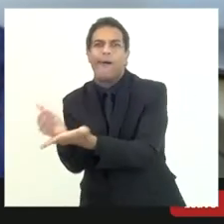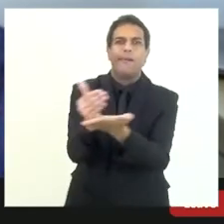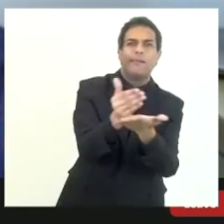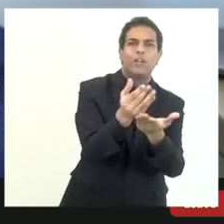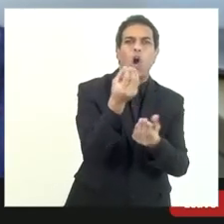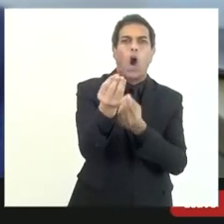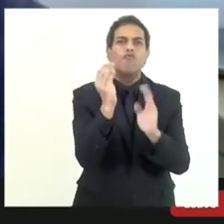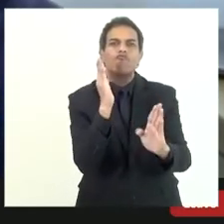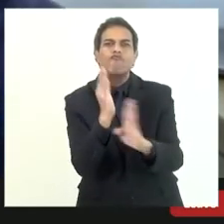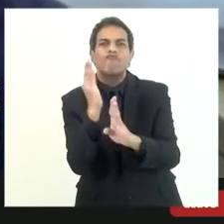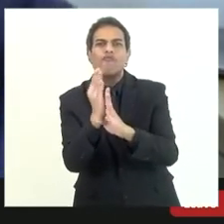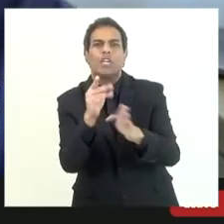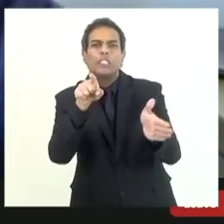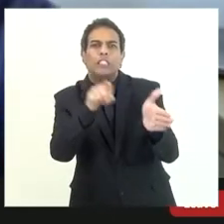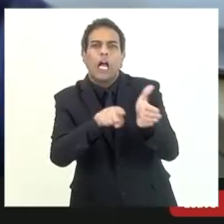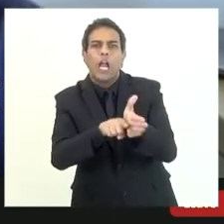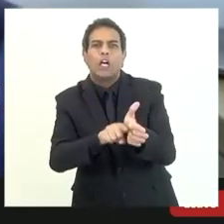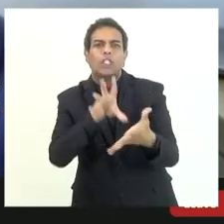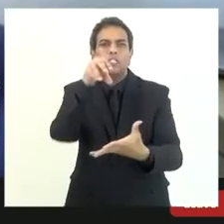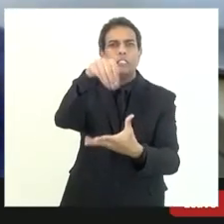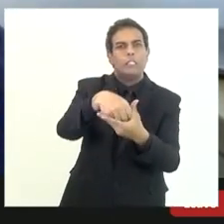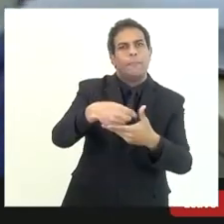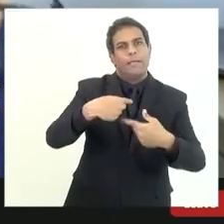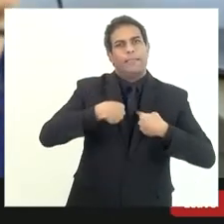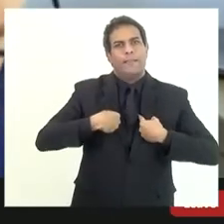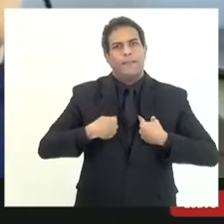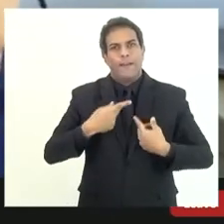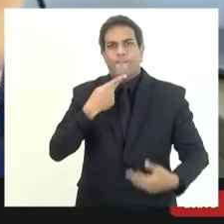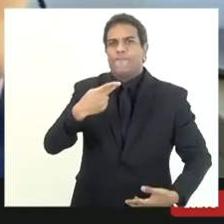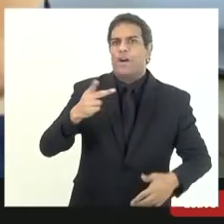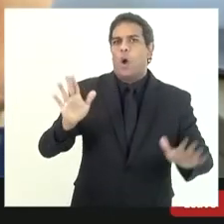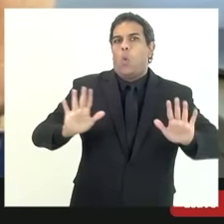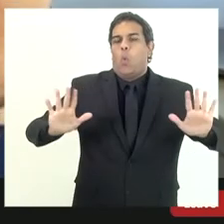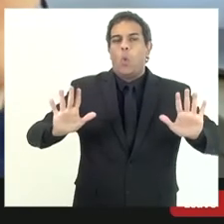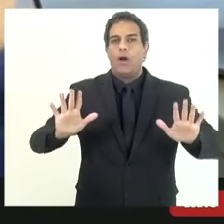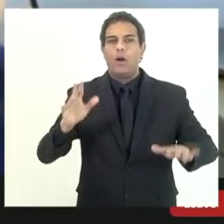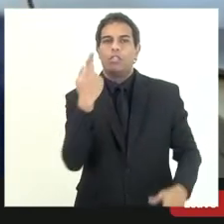não sei até onde fui parar porque não me cabe